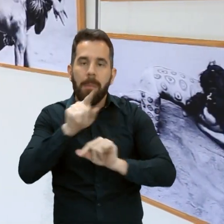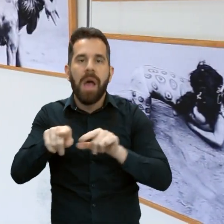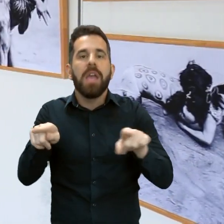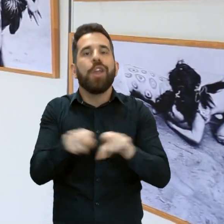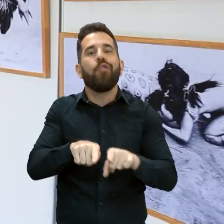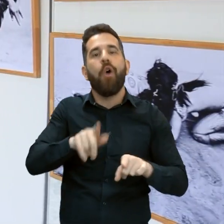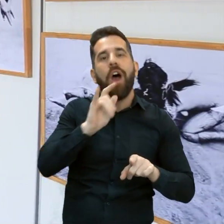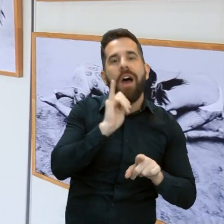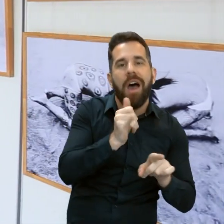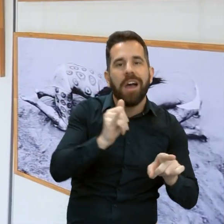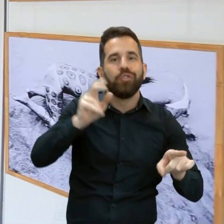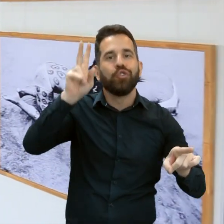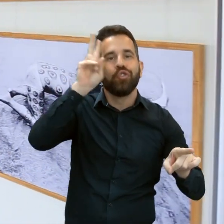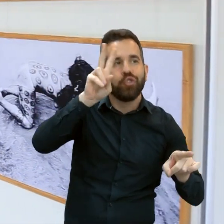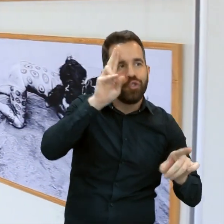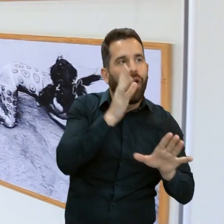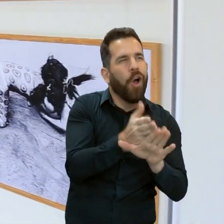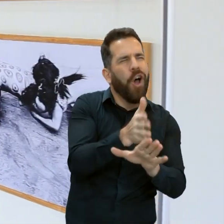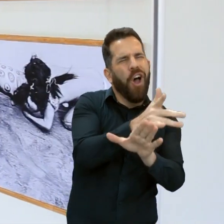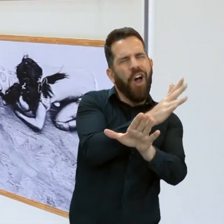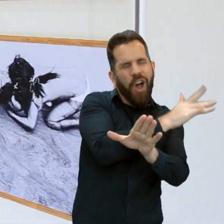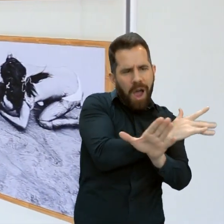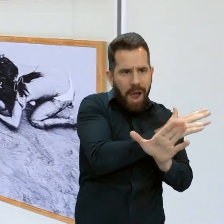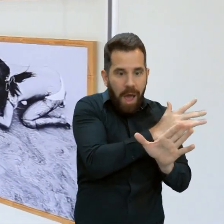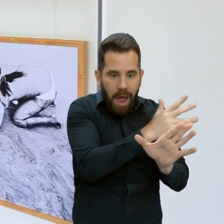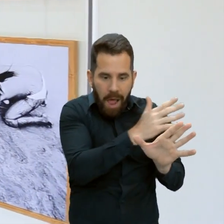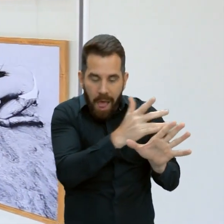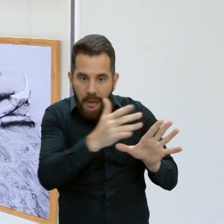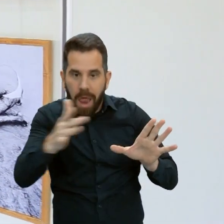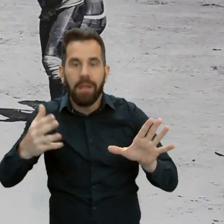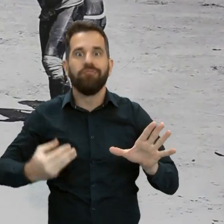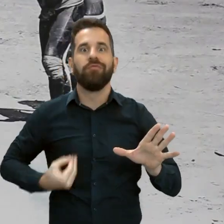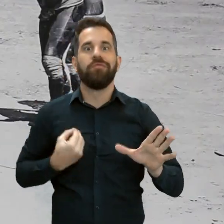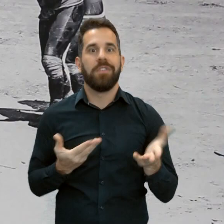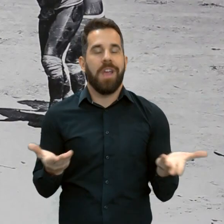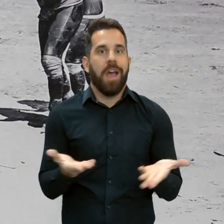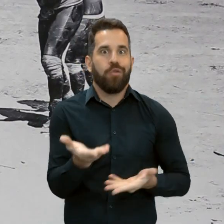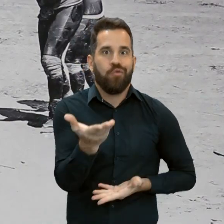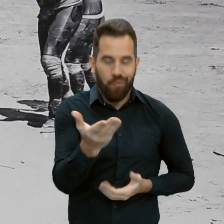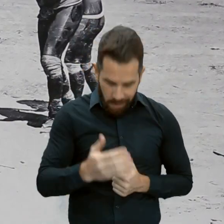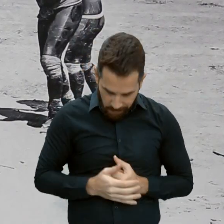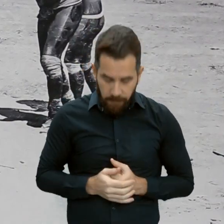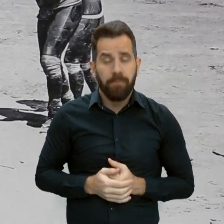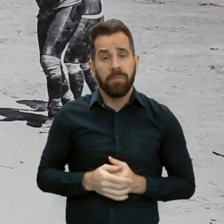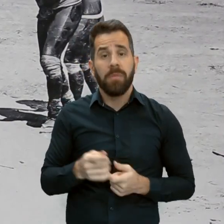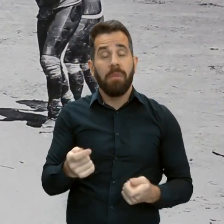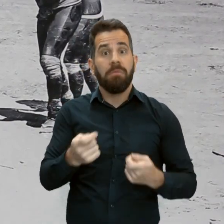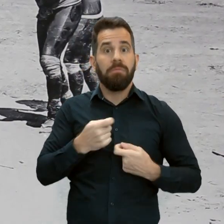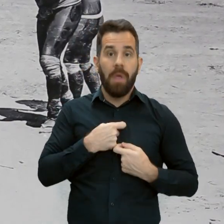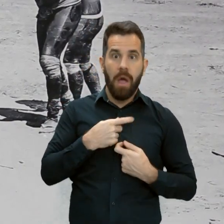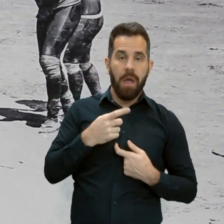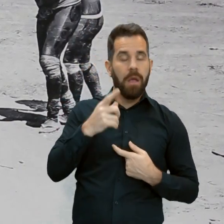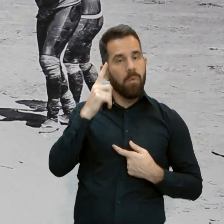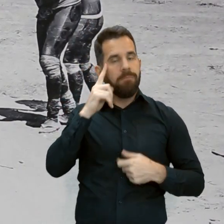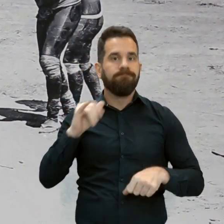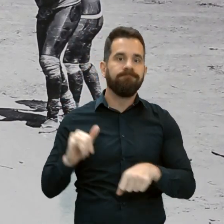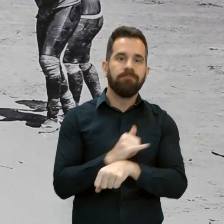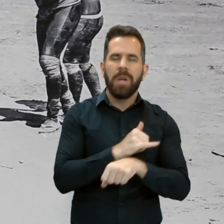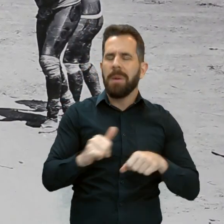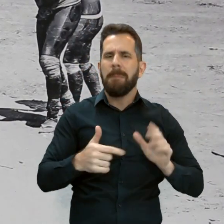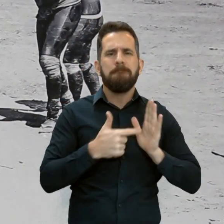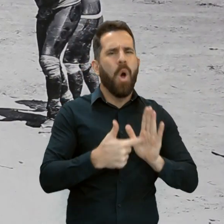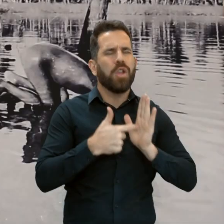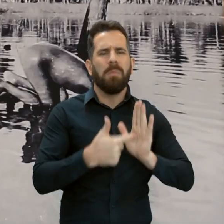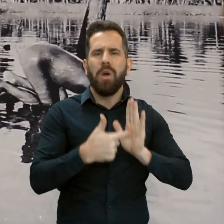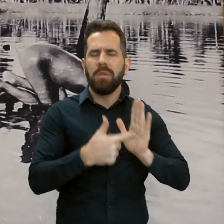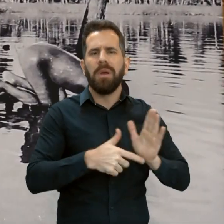trazendo as fotografias antigas e as fotografias atuais. Isso nos possibilitava de mostrar um monte de